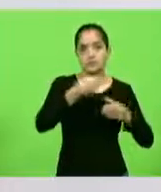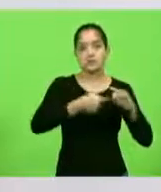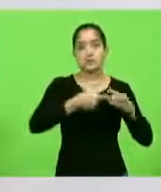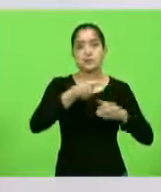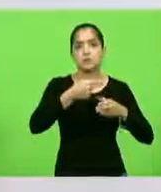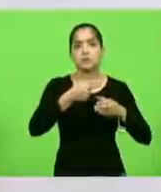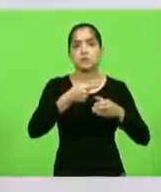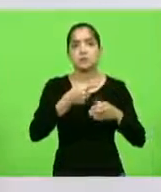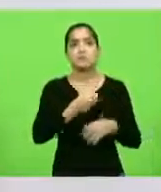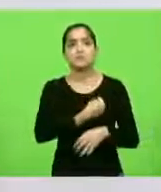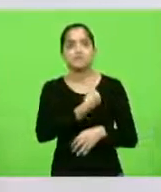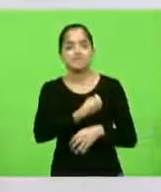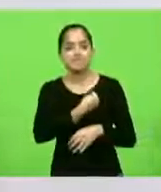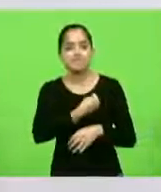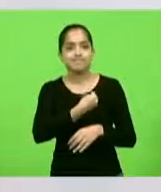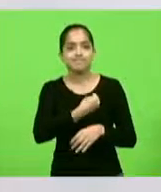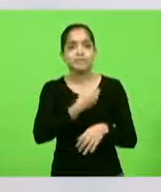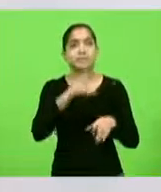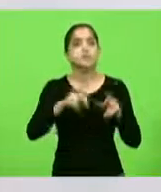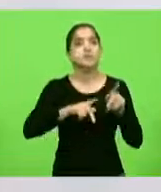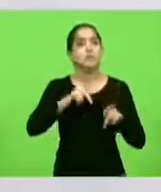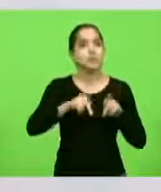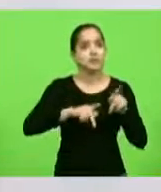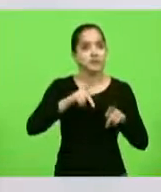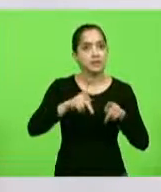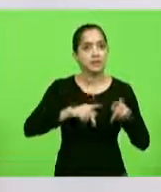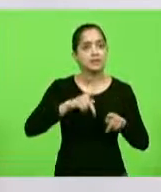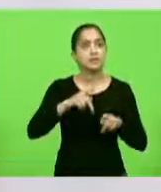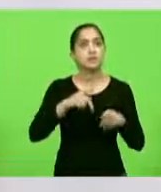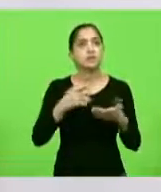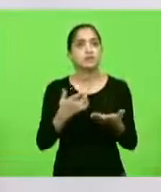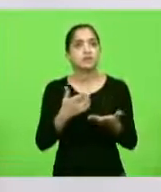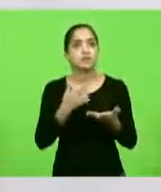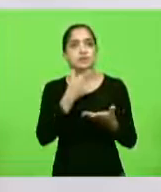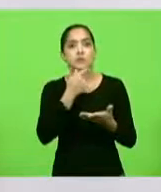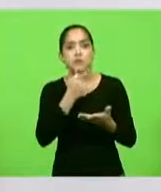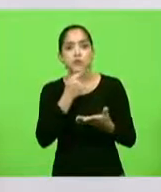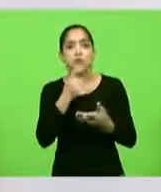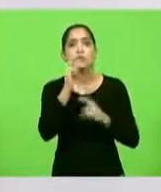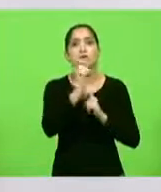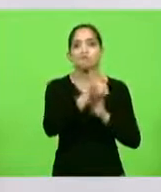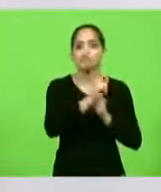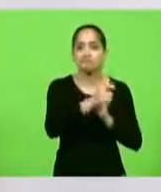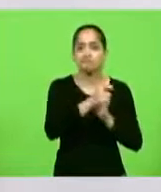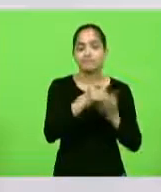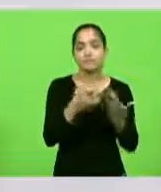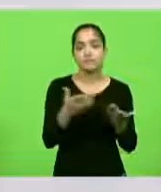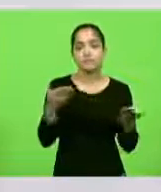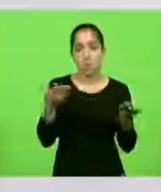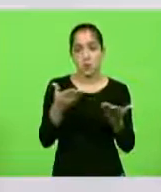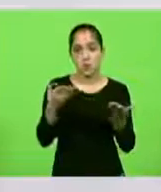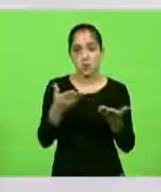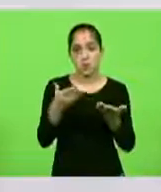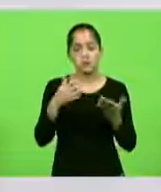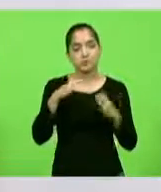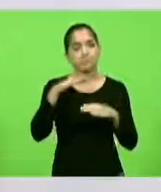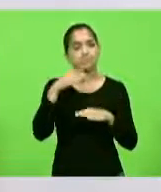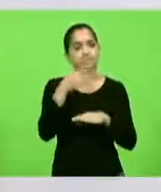estar presente na vida dos catarinenses, do homem do mar, dos nossos queridos pescadores. E eu fiz uma peregrinação